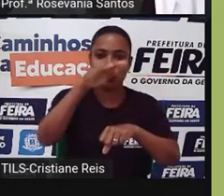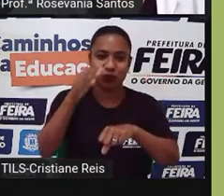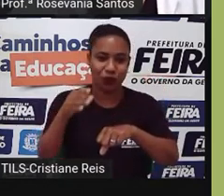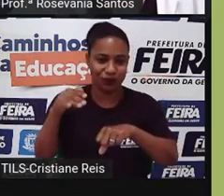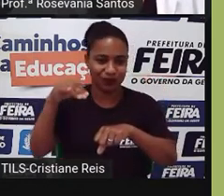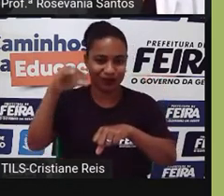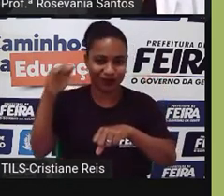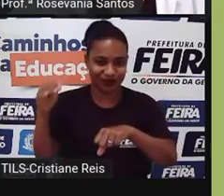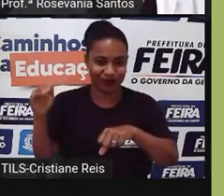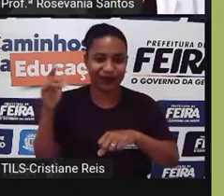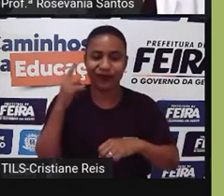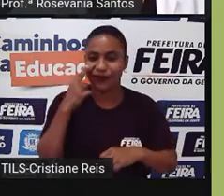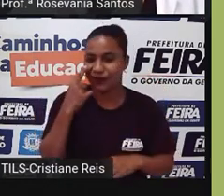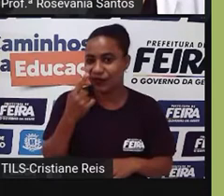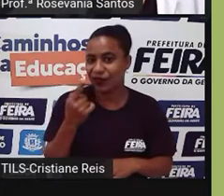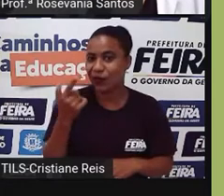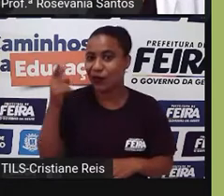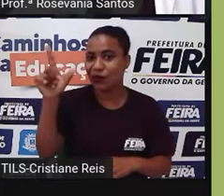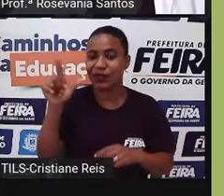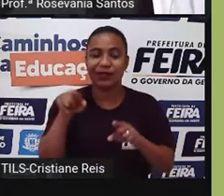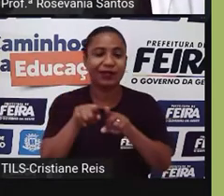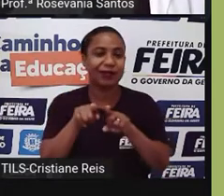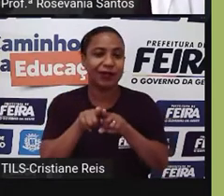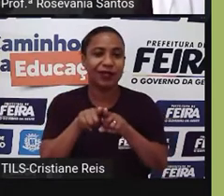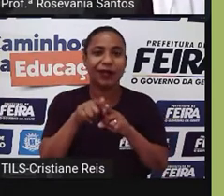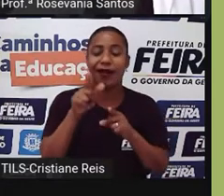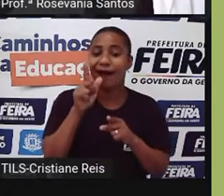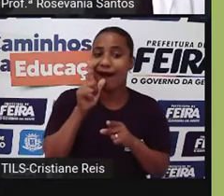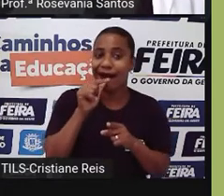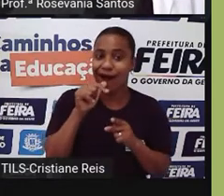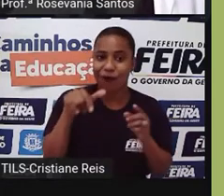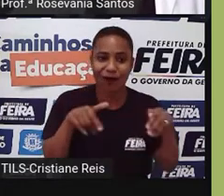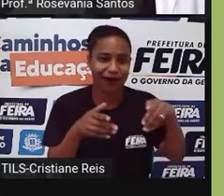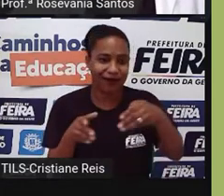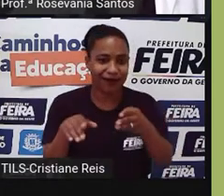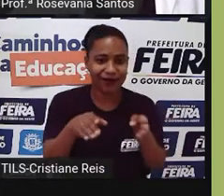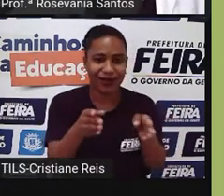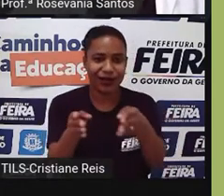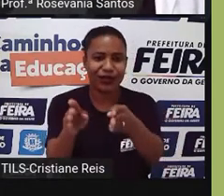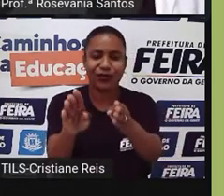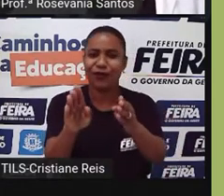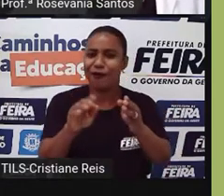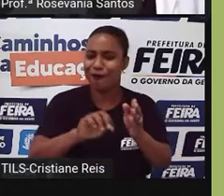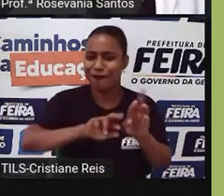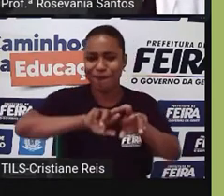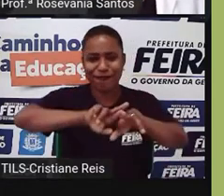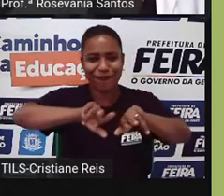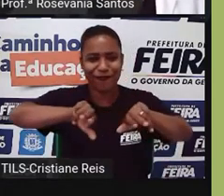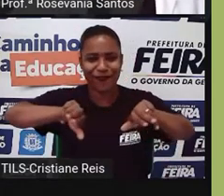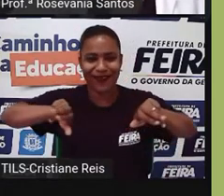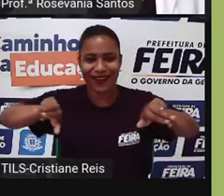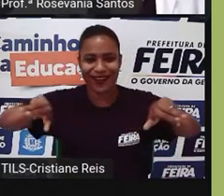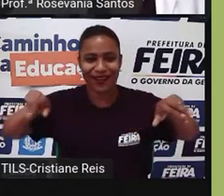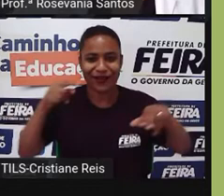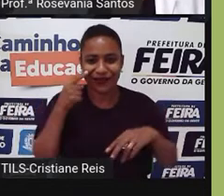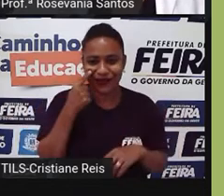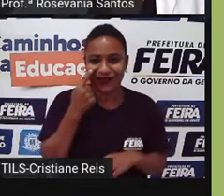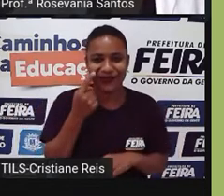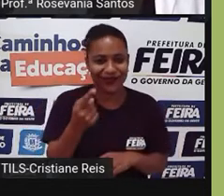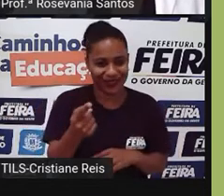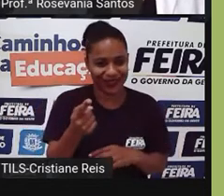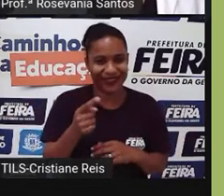deve prestar muita atenção é a quantidade de rios, gente, que a gente tem aqui. E são rios, olha, né, na escala do mapa, né,